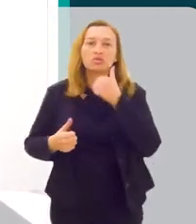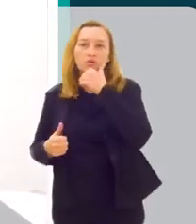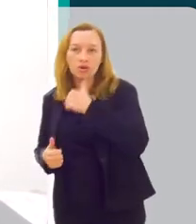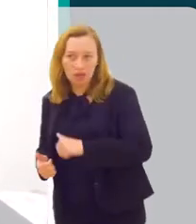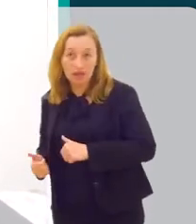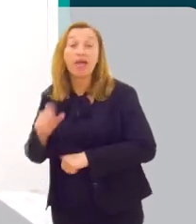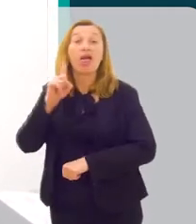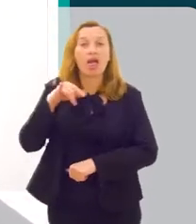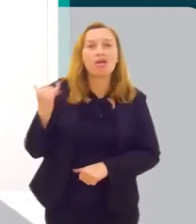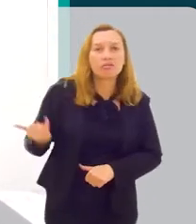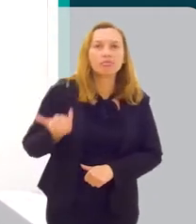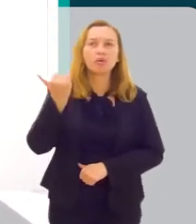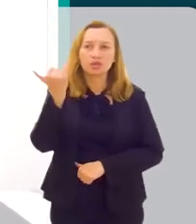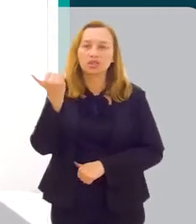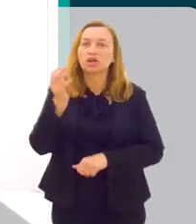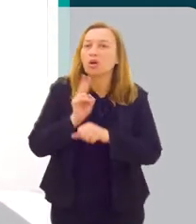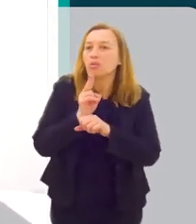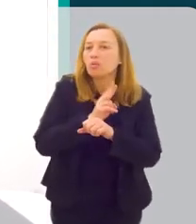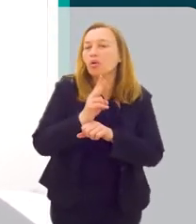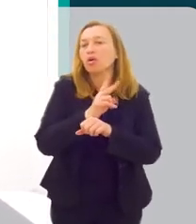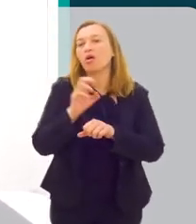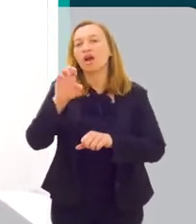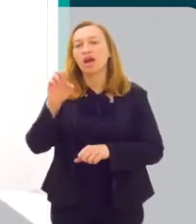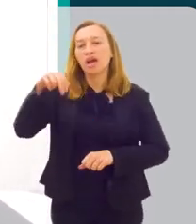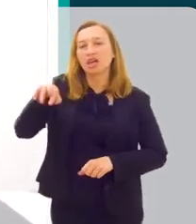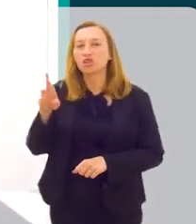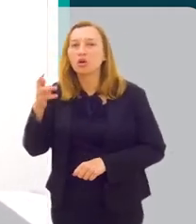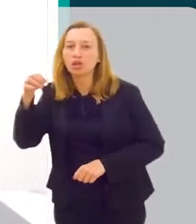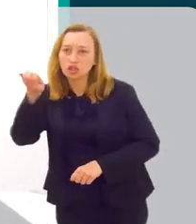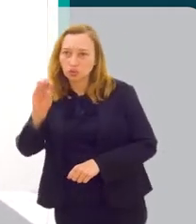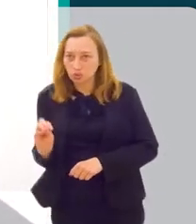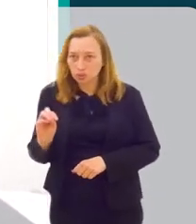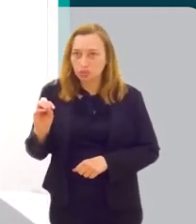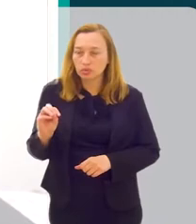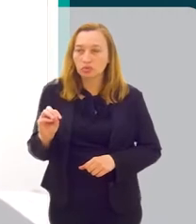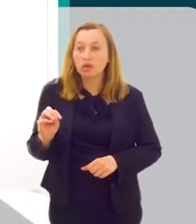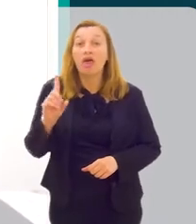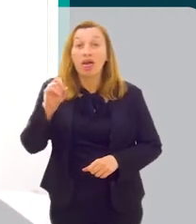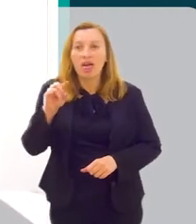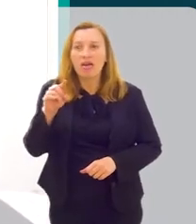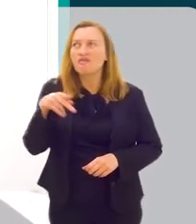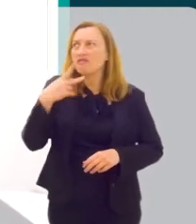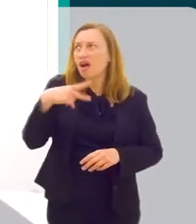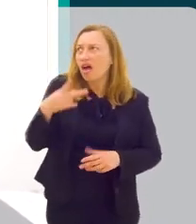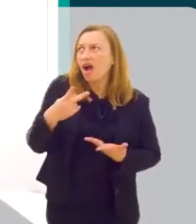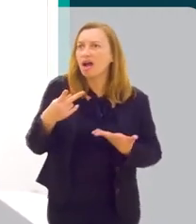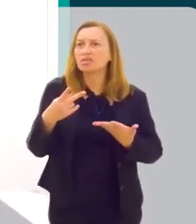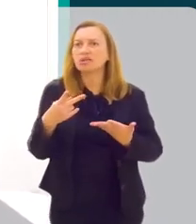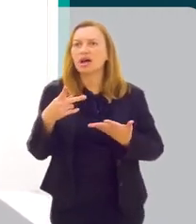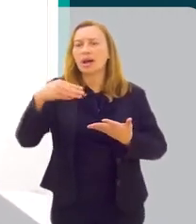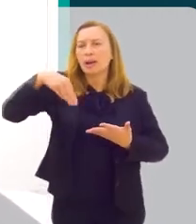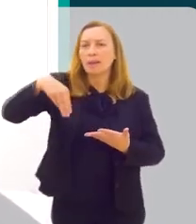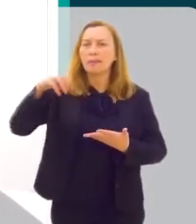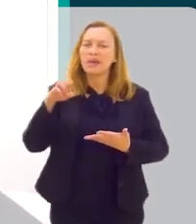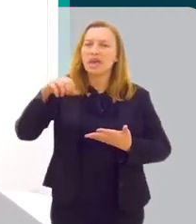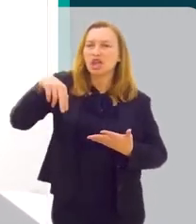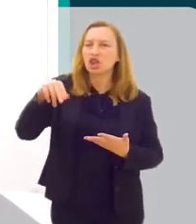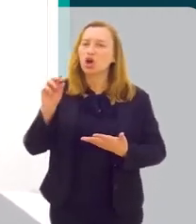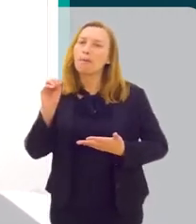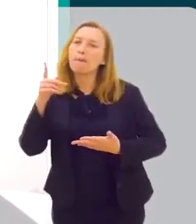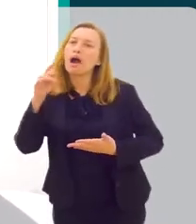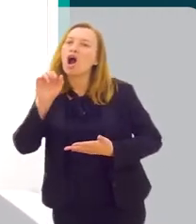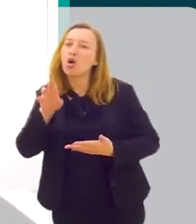quanto para as mulheres, é importante procurar um endócrino. É muito falado sobre a